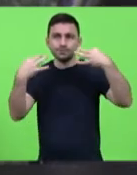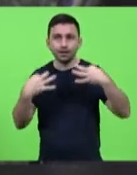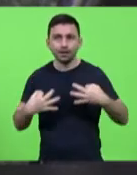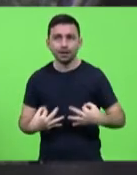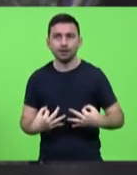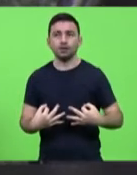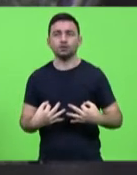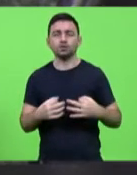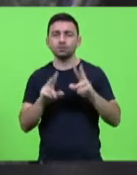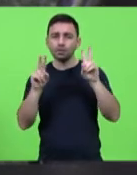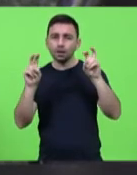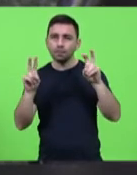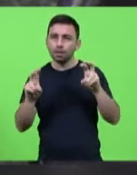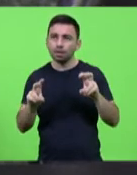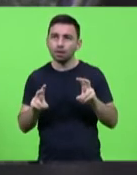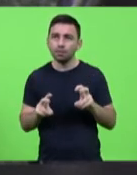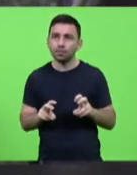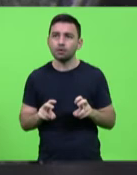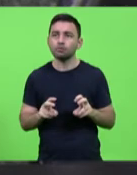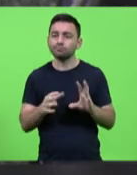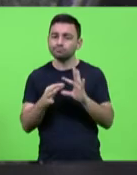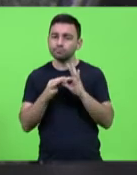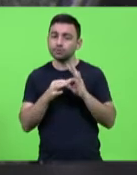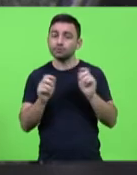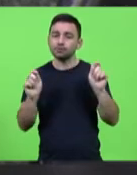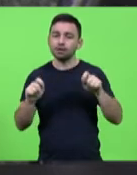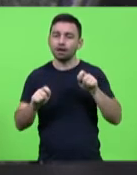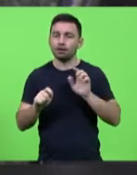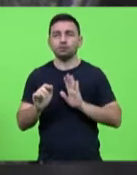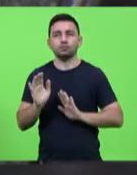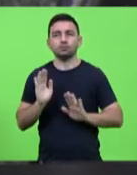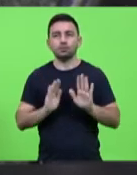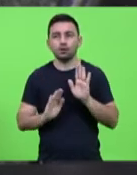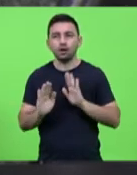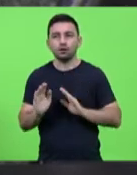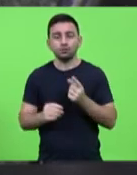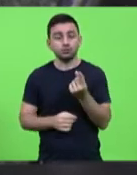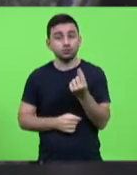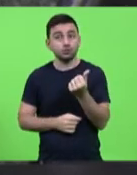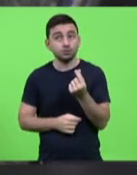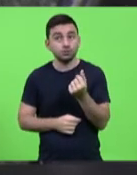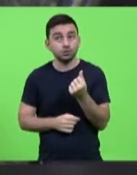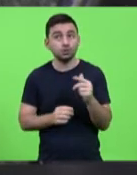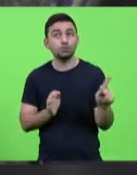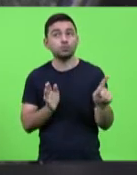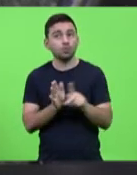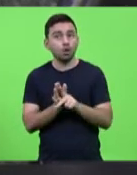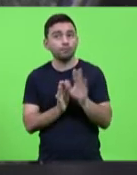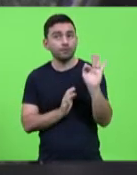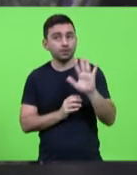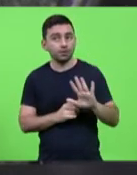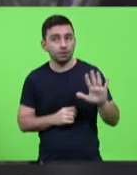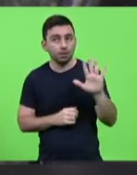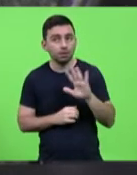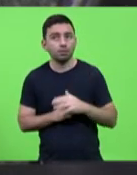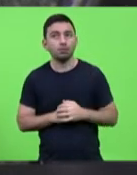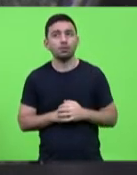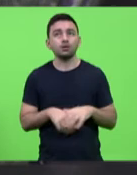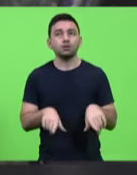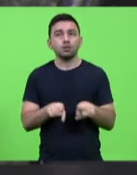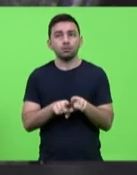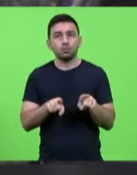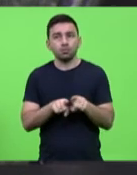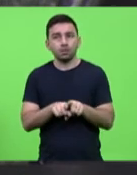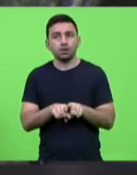questões, para que a gente possa ter cuidado com os recursos que vêm do federal, aquilo que